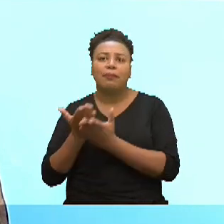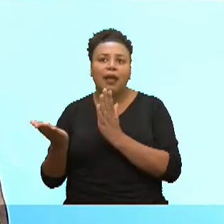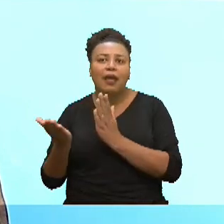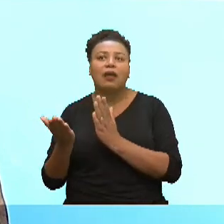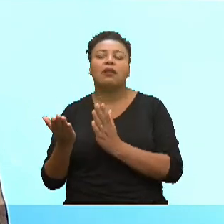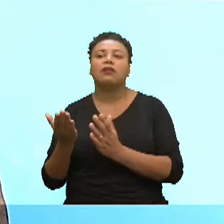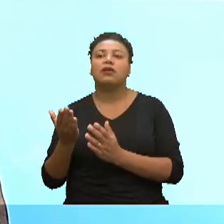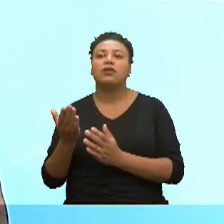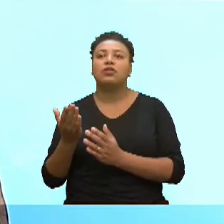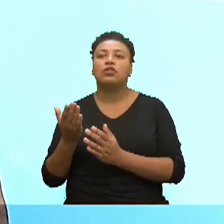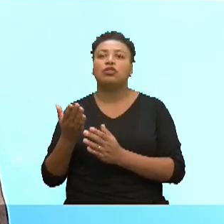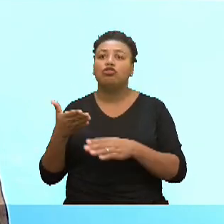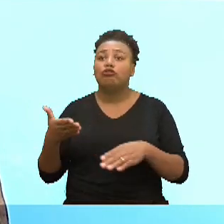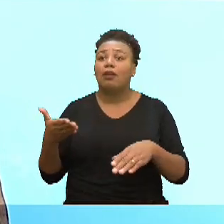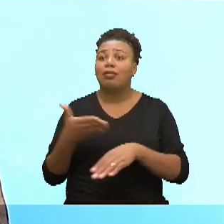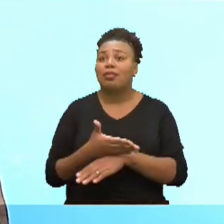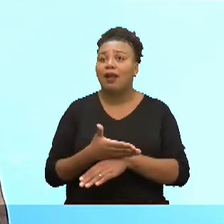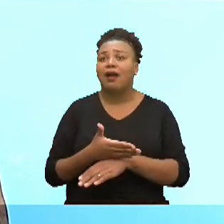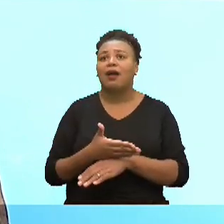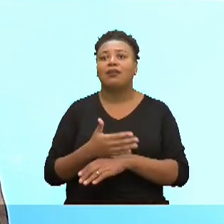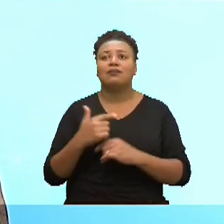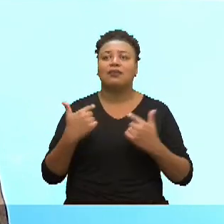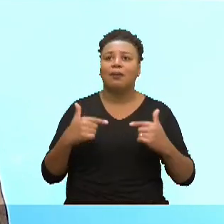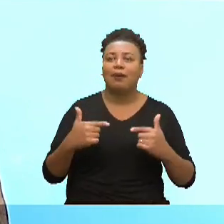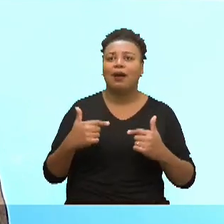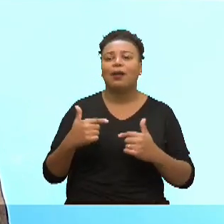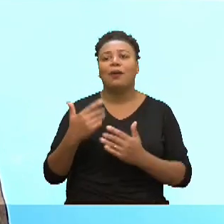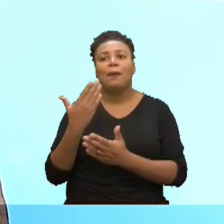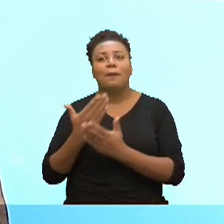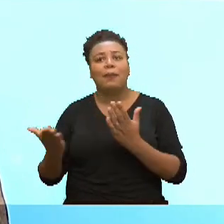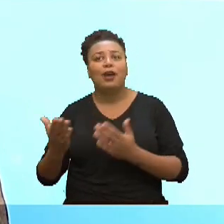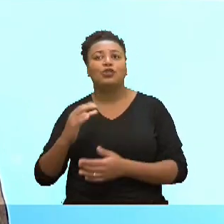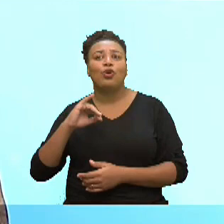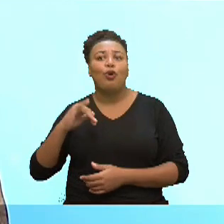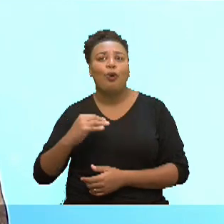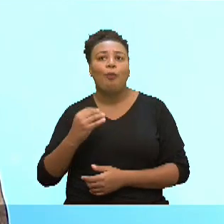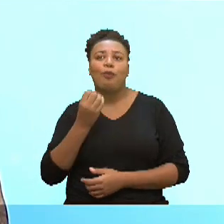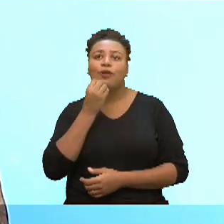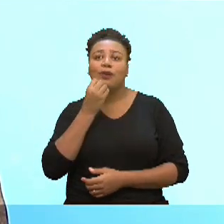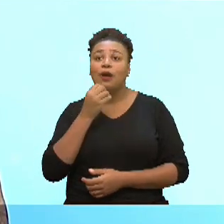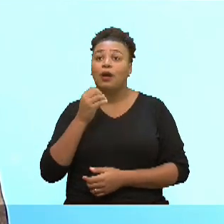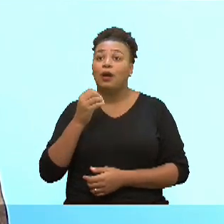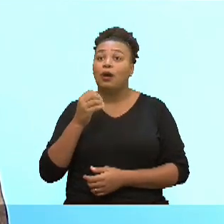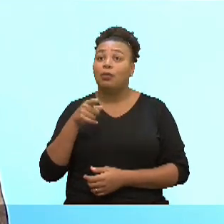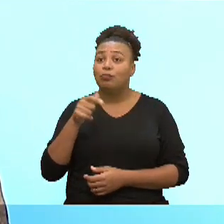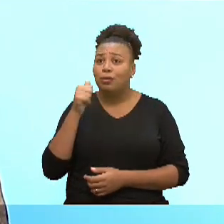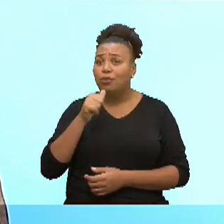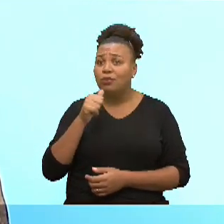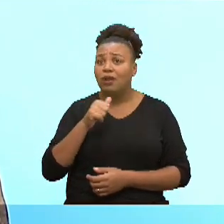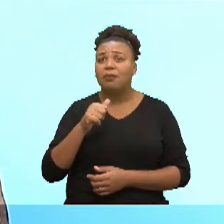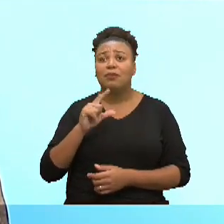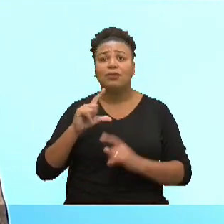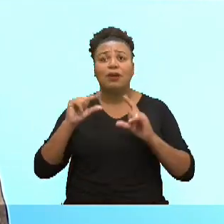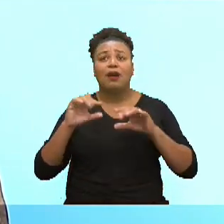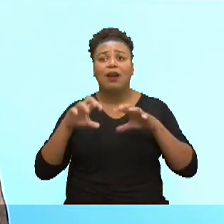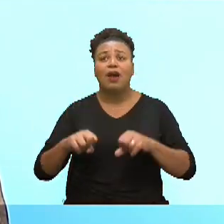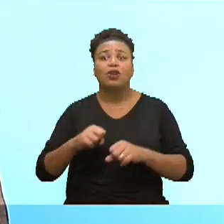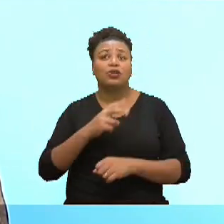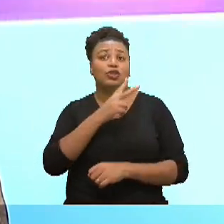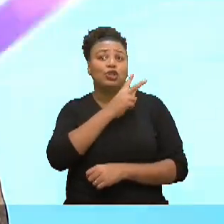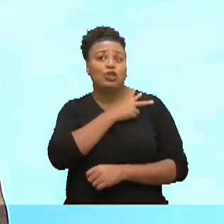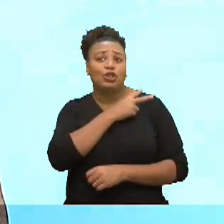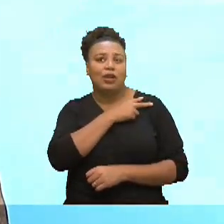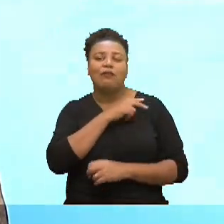de entrar no mercado de trabalho, perdem as grandes oportunidades. As mulheres são as que menos ocupam cargos de gerência,